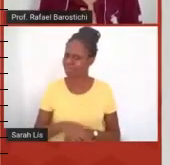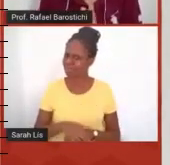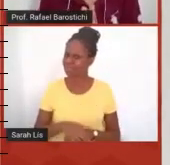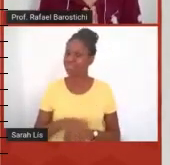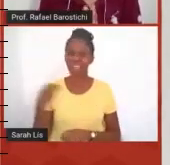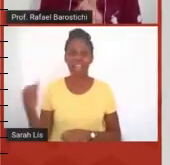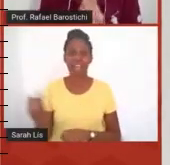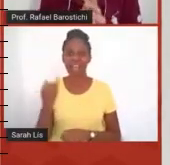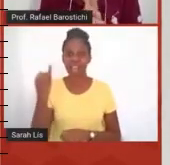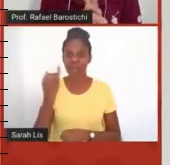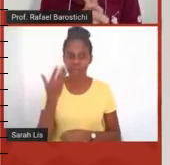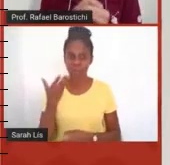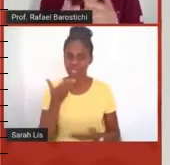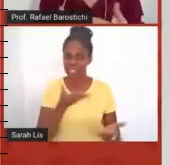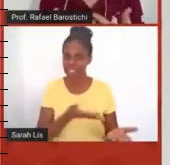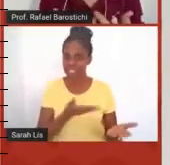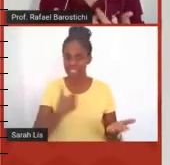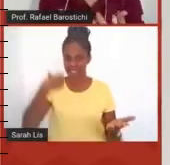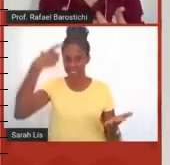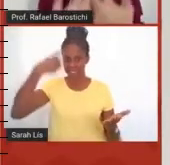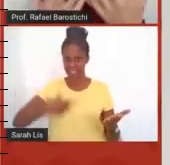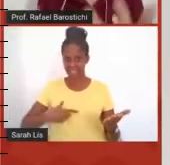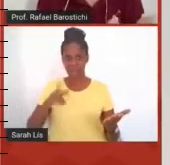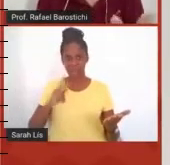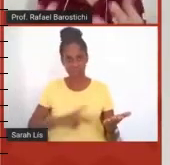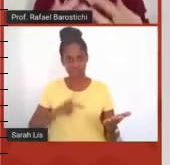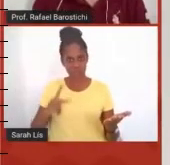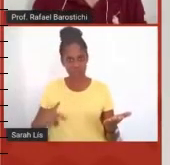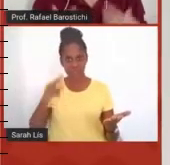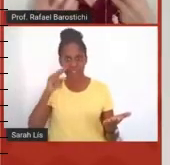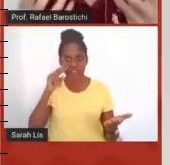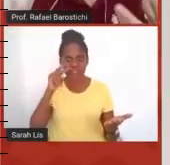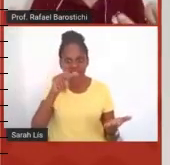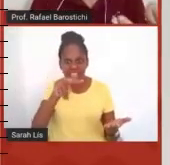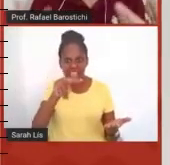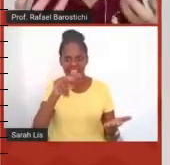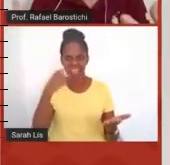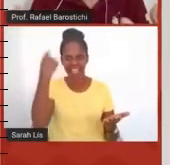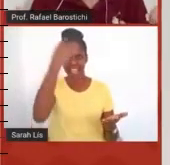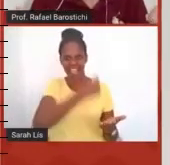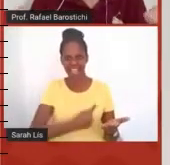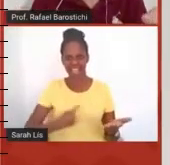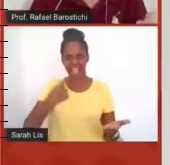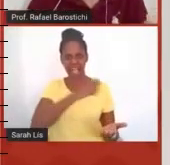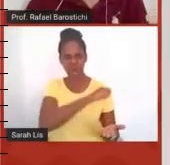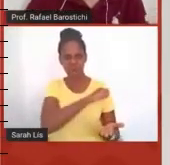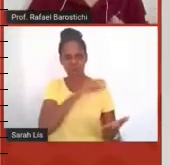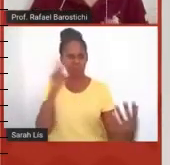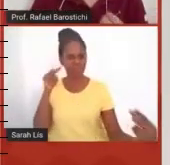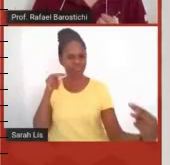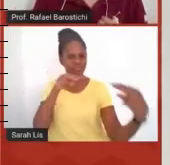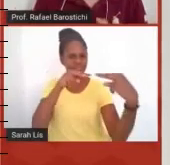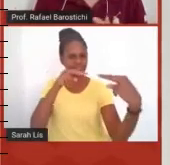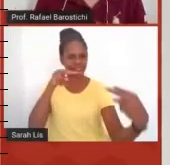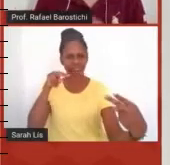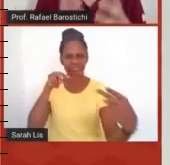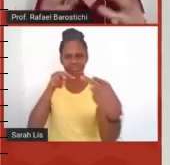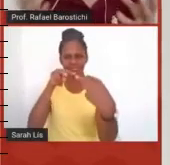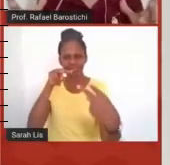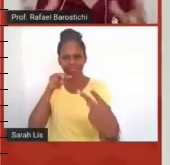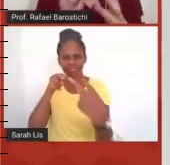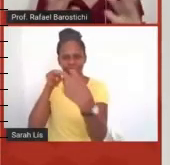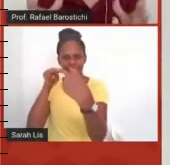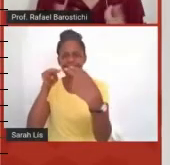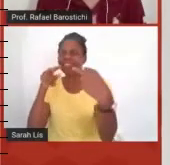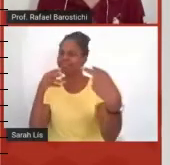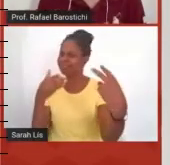para o professor de poder ver o aluno, de ter essa troca de olhares e como